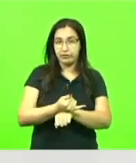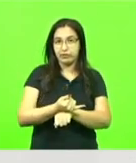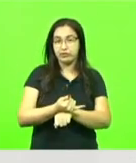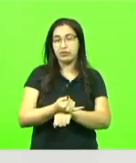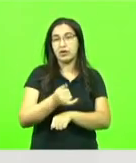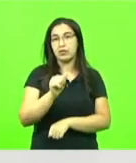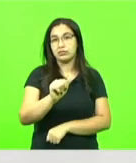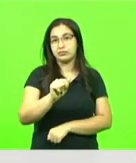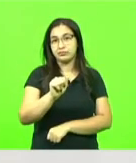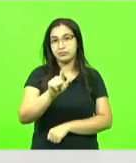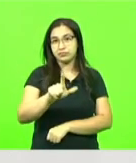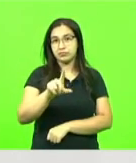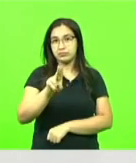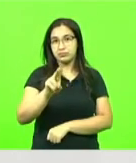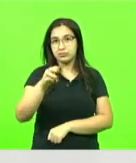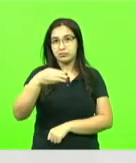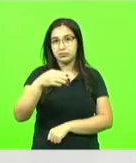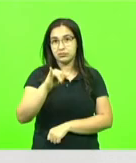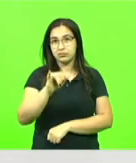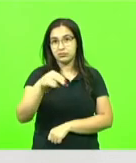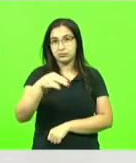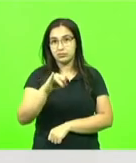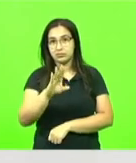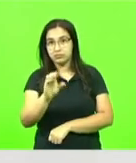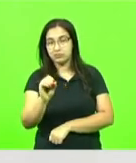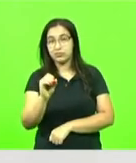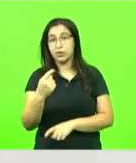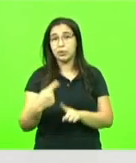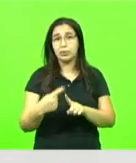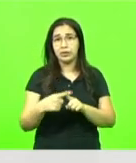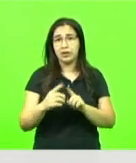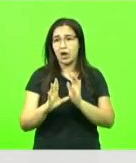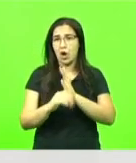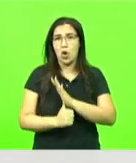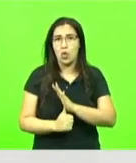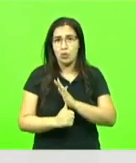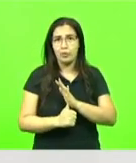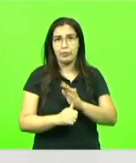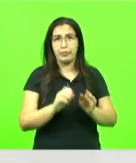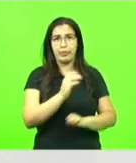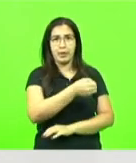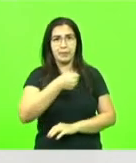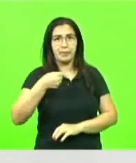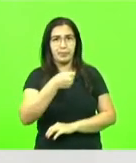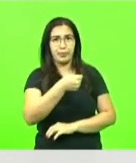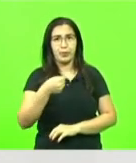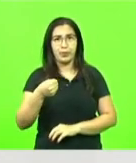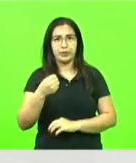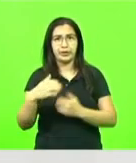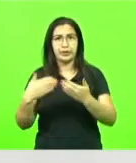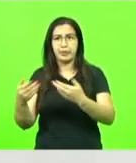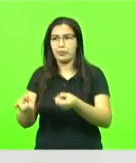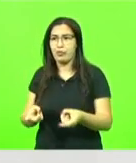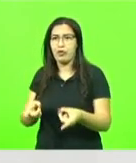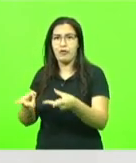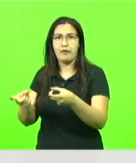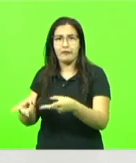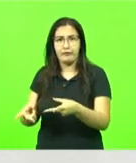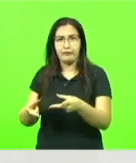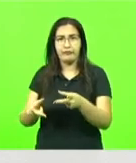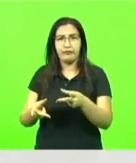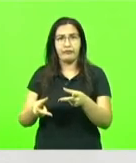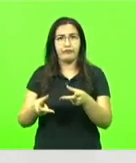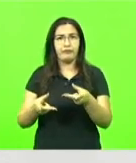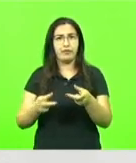porque ele não sai com esse portão e vai lá e trocar um portão por uma pedra de craque, a não ser que o dono da boca da biquinha, de pedra de craque,